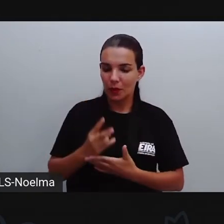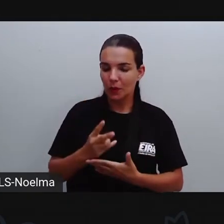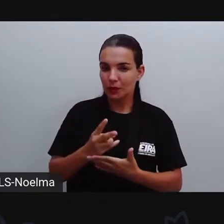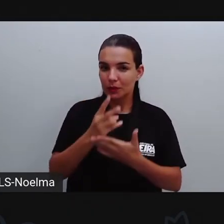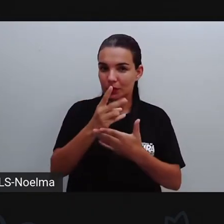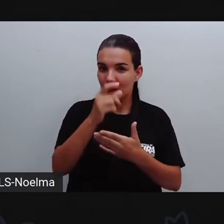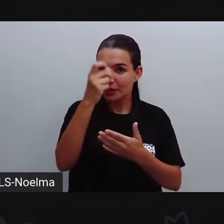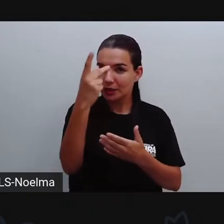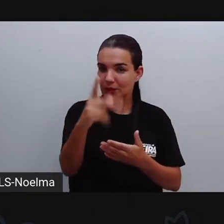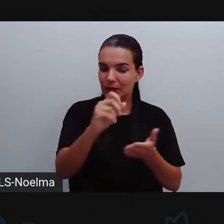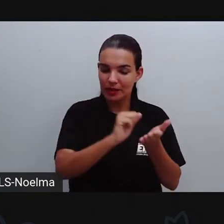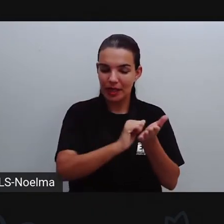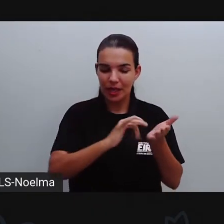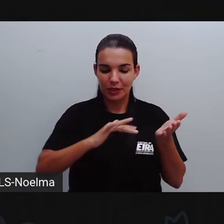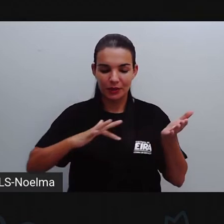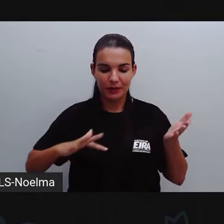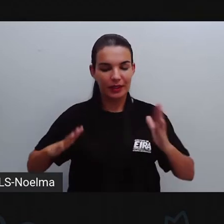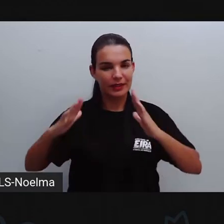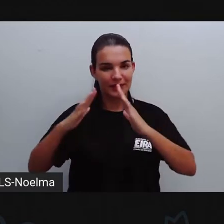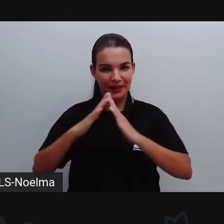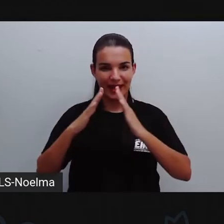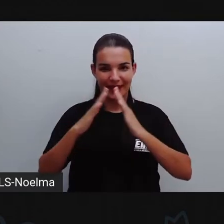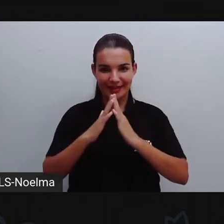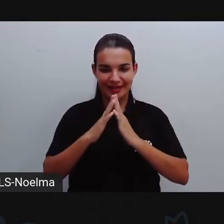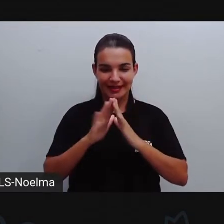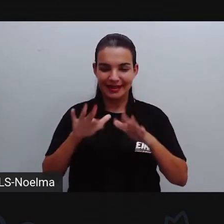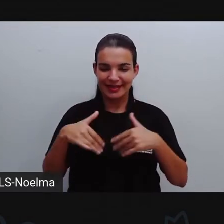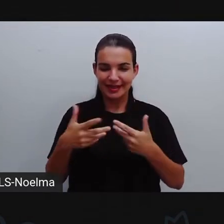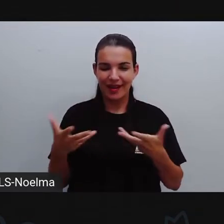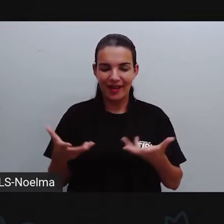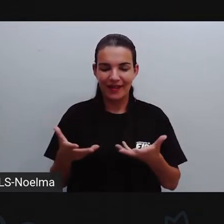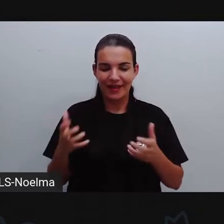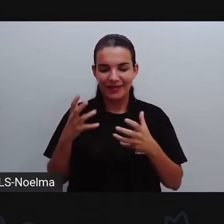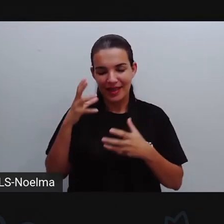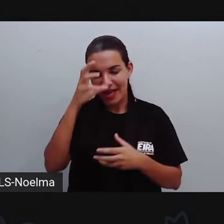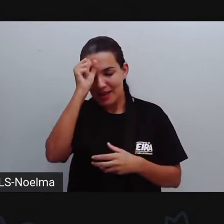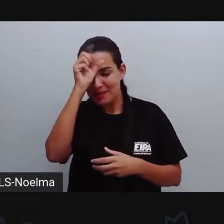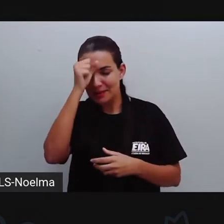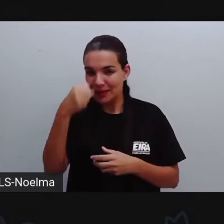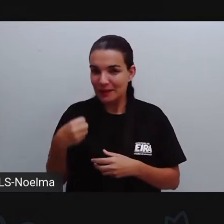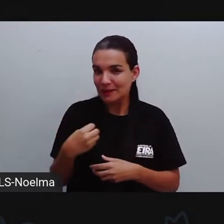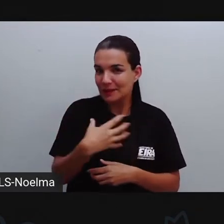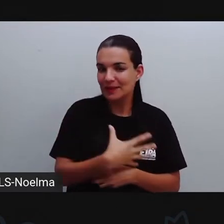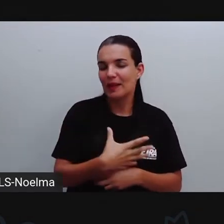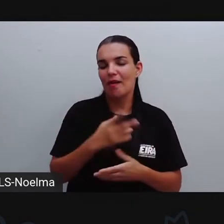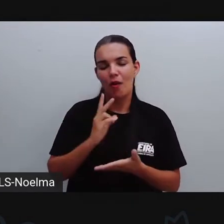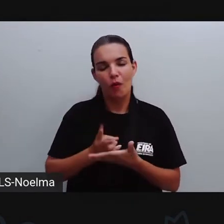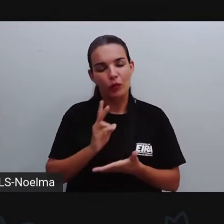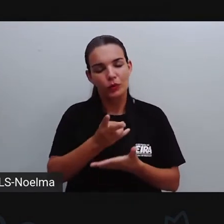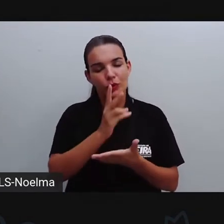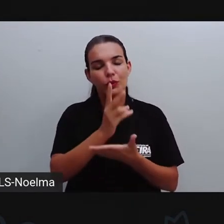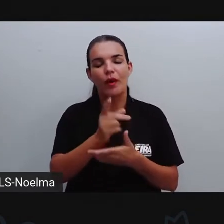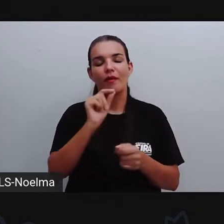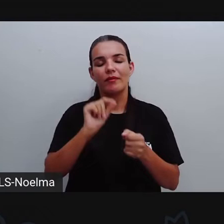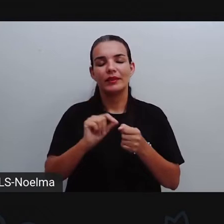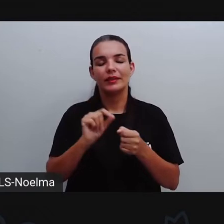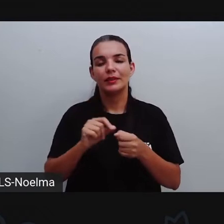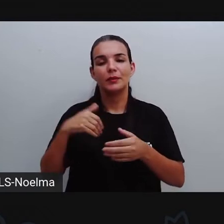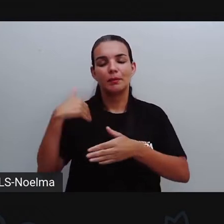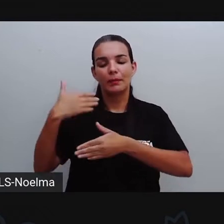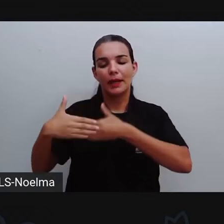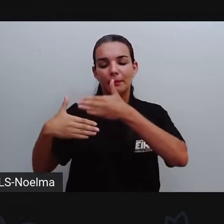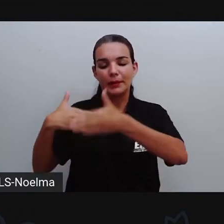às atividades aí em sua casa, então a gente vai aprender coisas novas, continuar aprendendo aquilo que a gente começou,